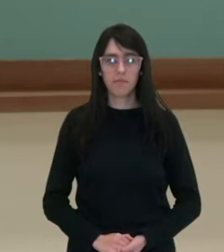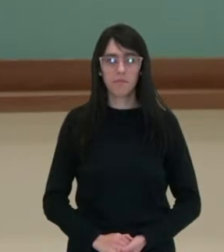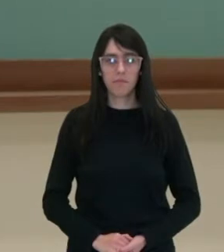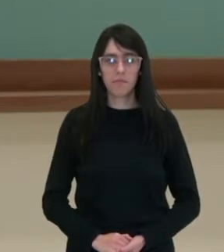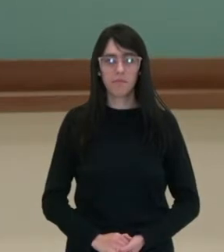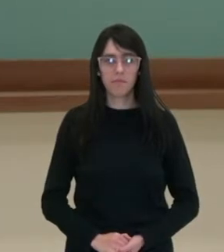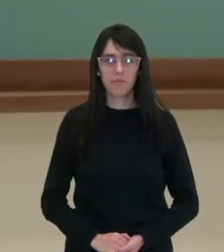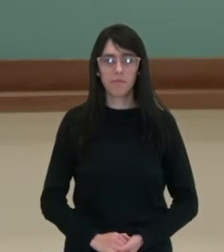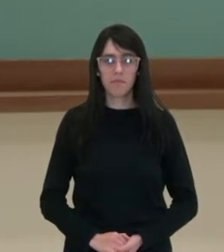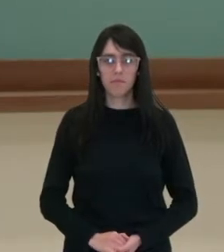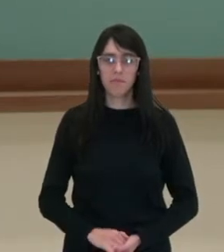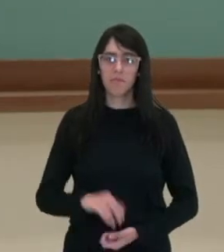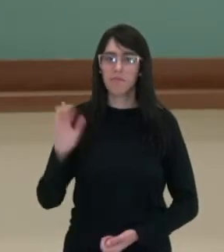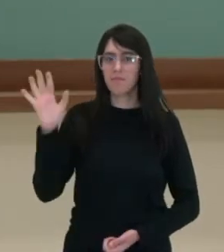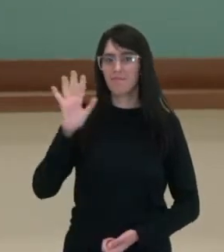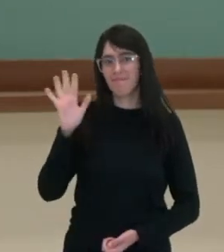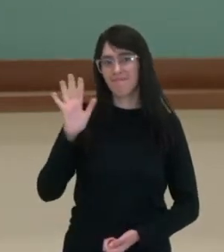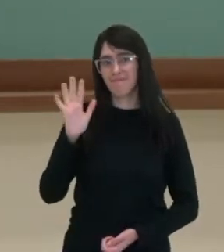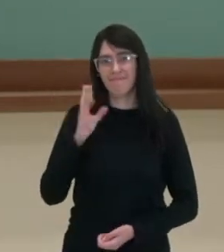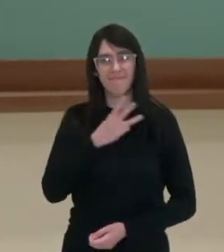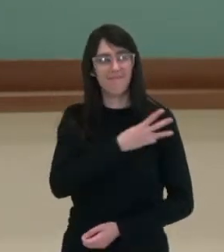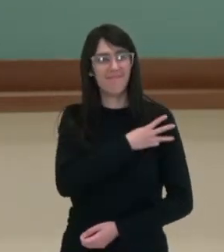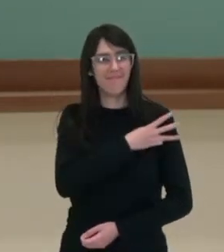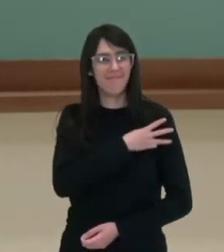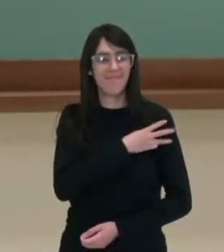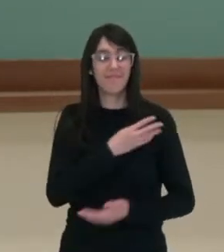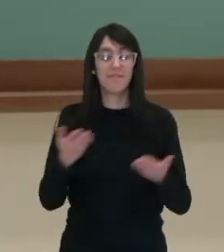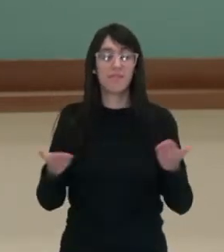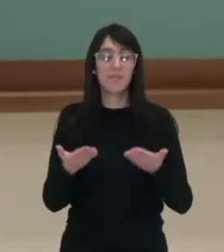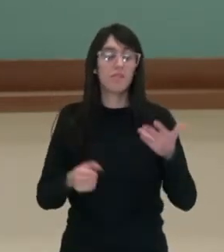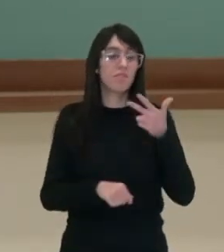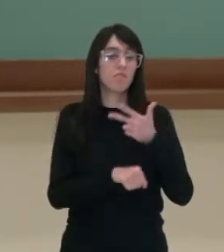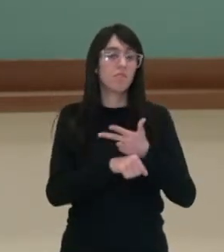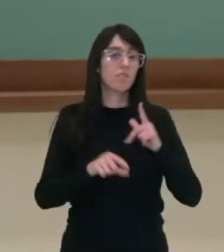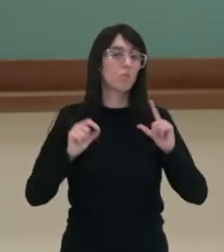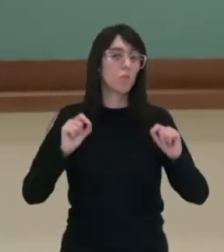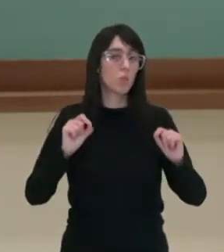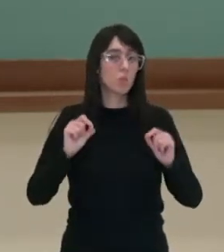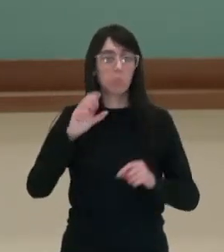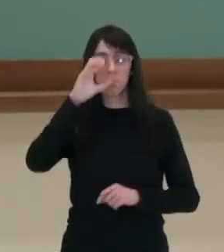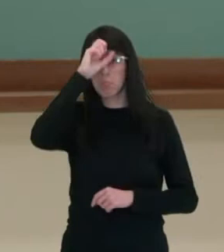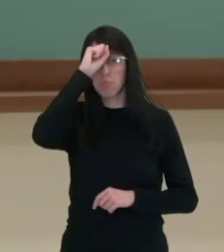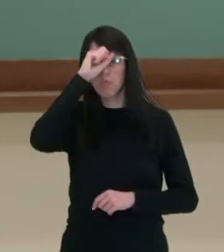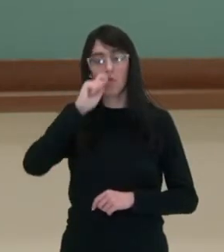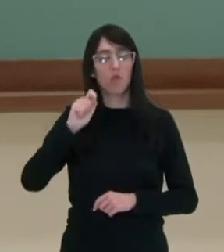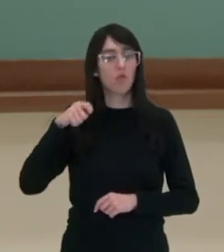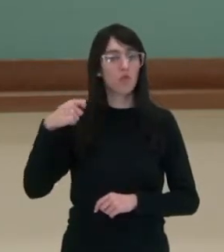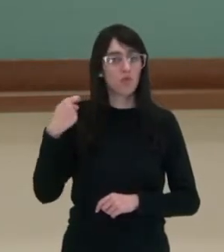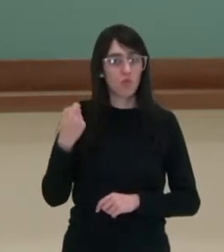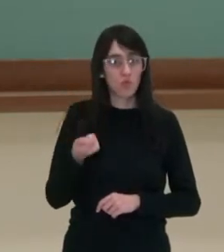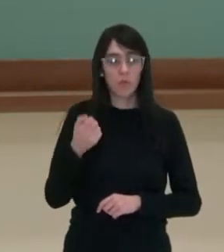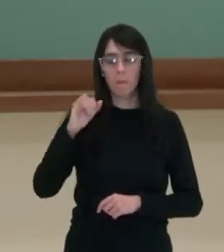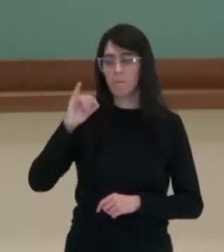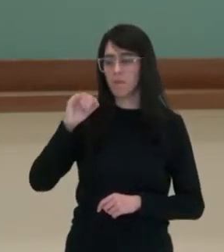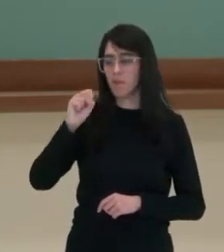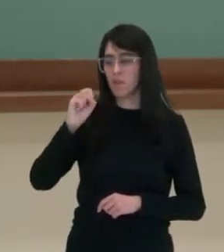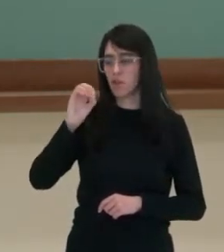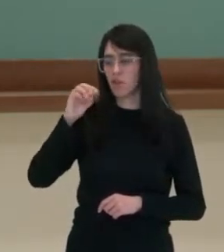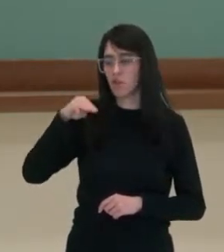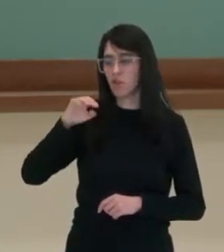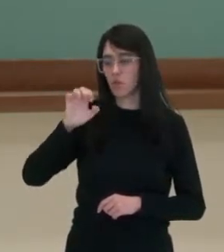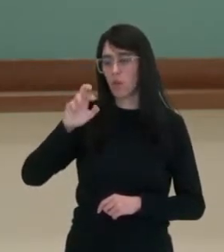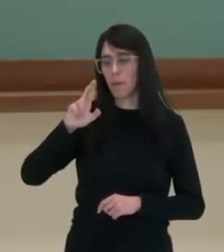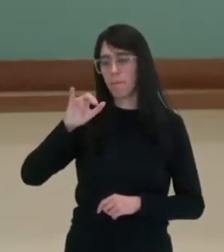Olá estudantes da terceira série, neste vídeo nós vamos falar sobre isomeria